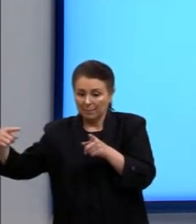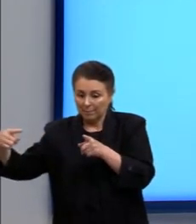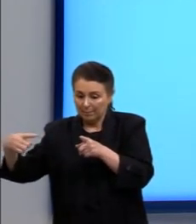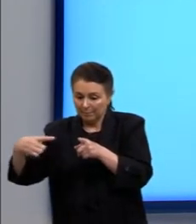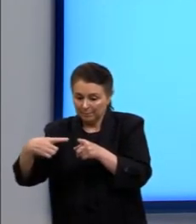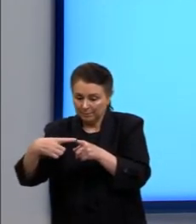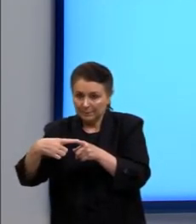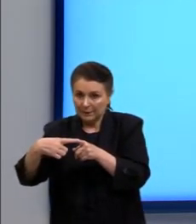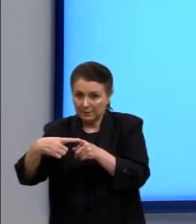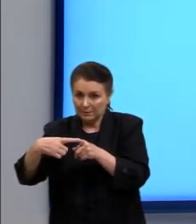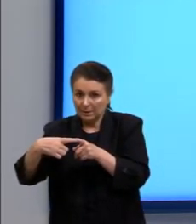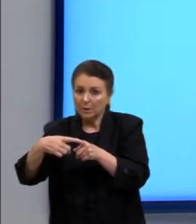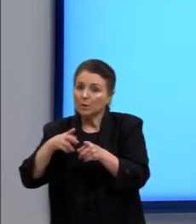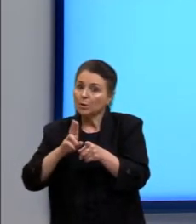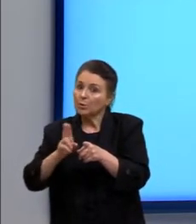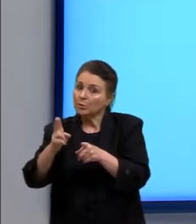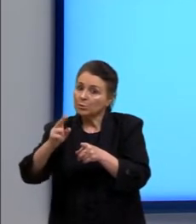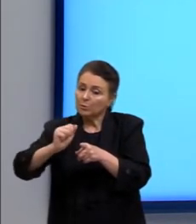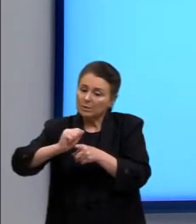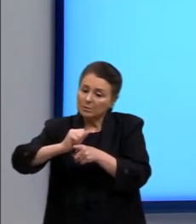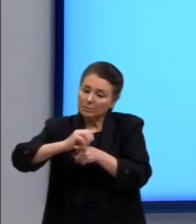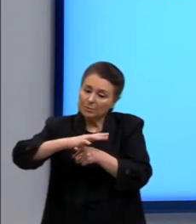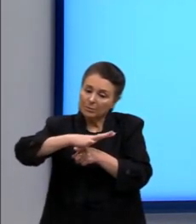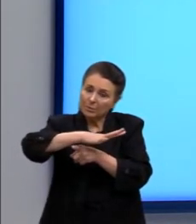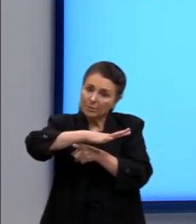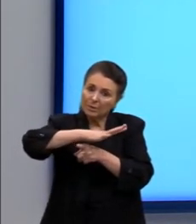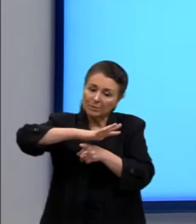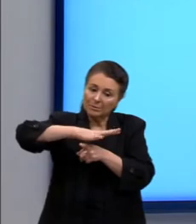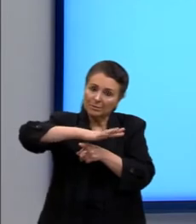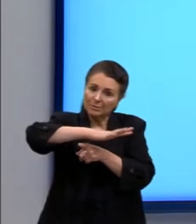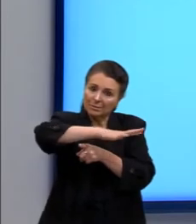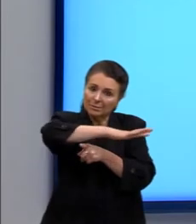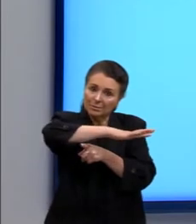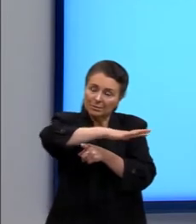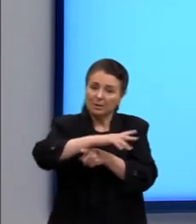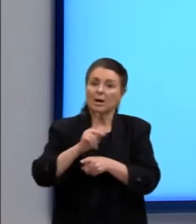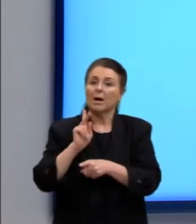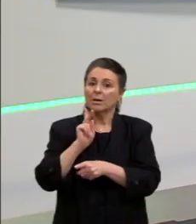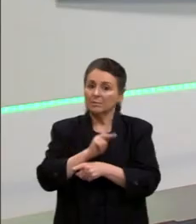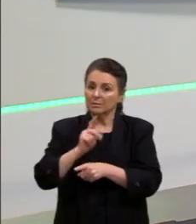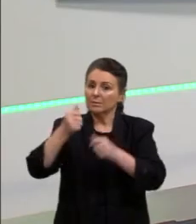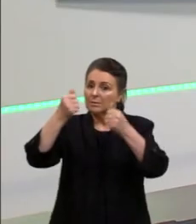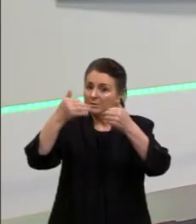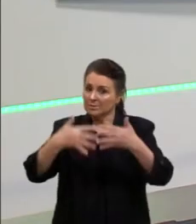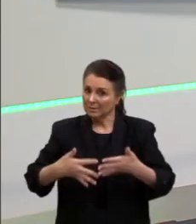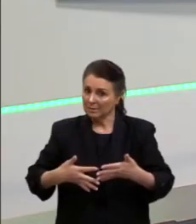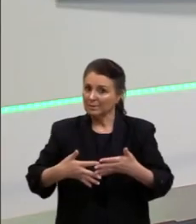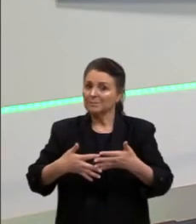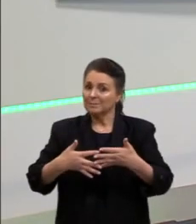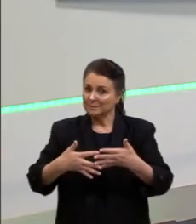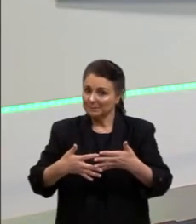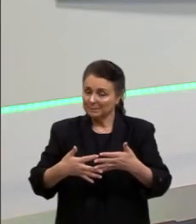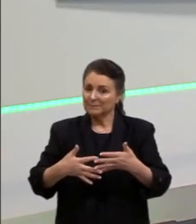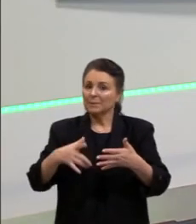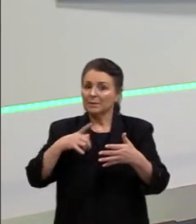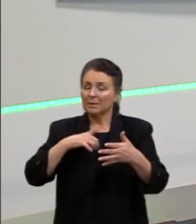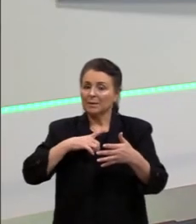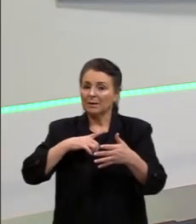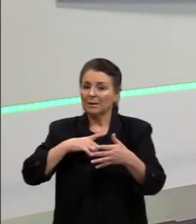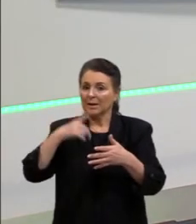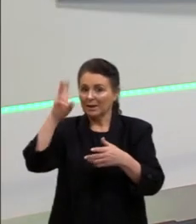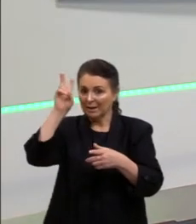e, assim, vai continuar se propagando, né? A gente falou sobre isso aqui. E eu dei como exemplo a questão do sinal do Wi-Fi.